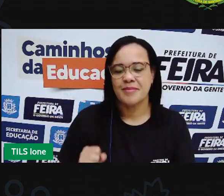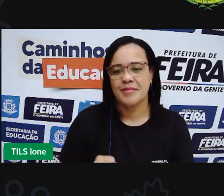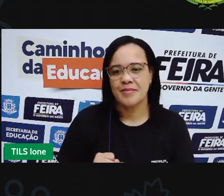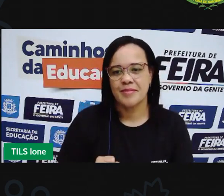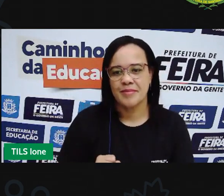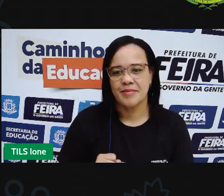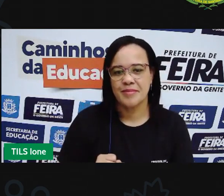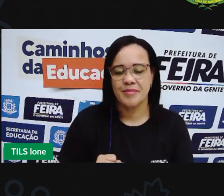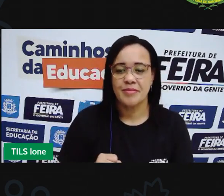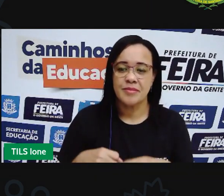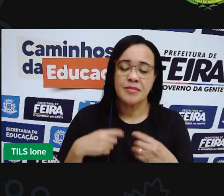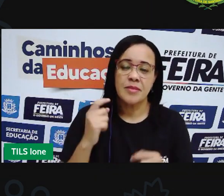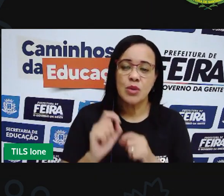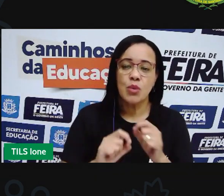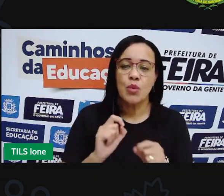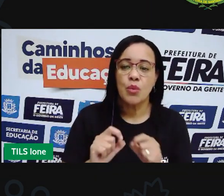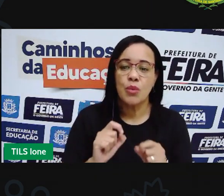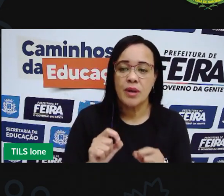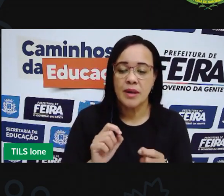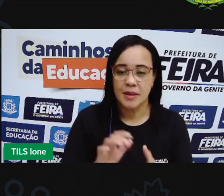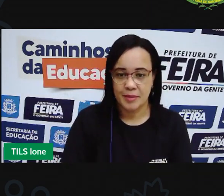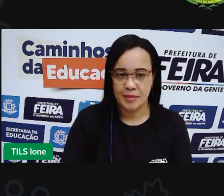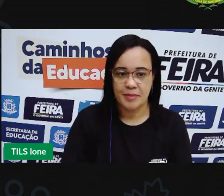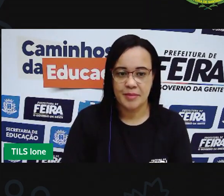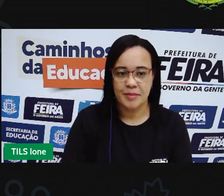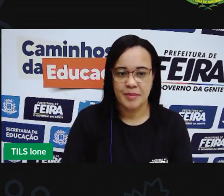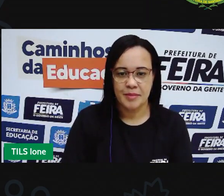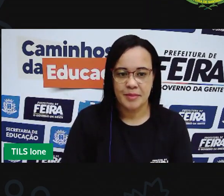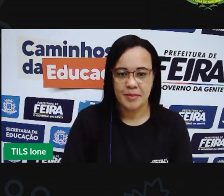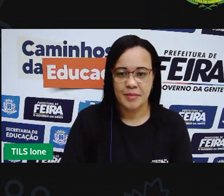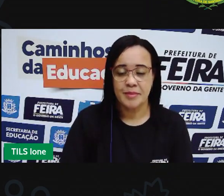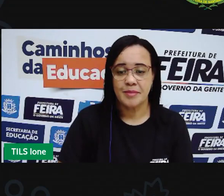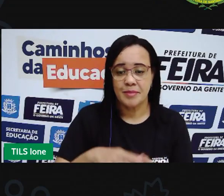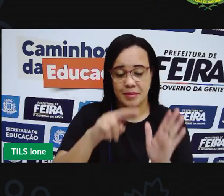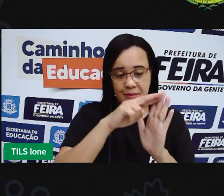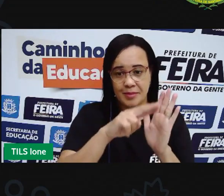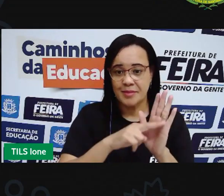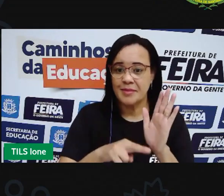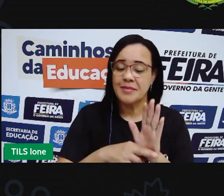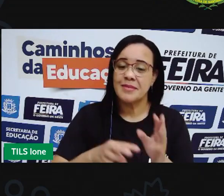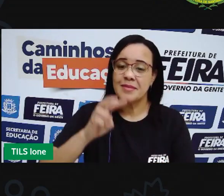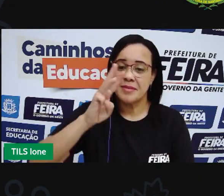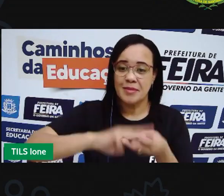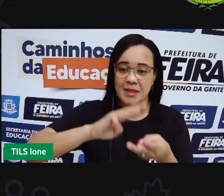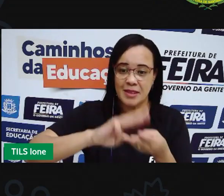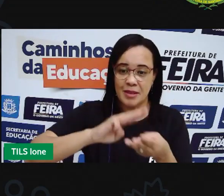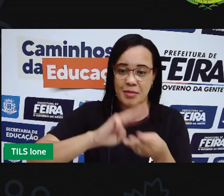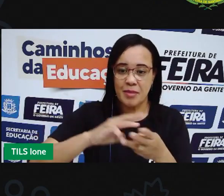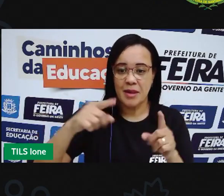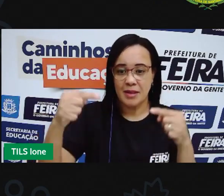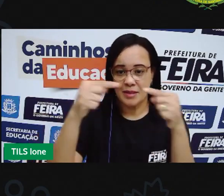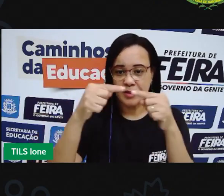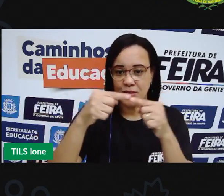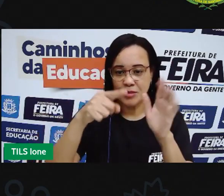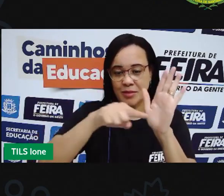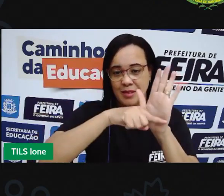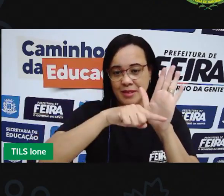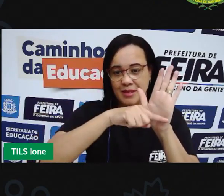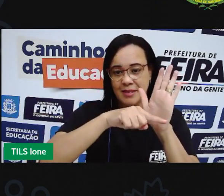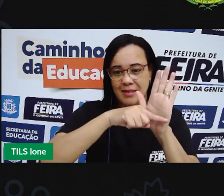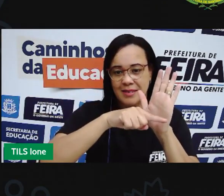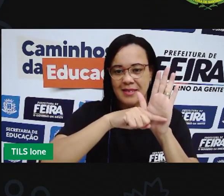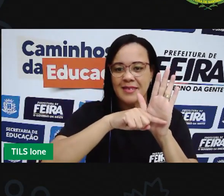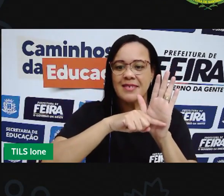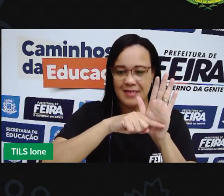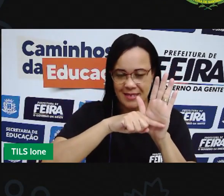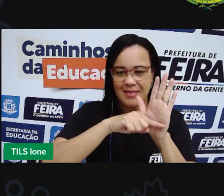trazem pra gente ali a operação matemática da subtração então eu mostro